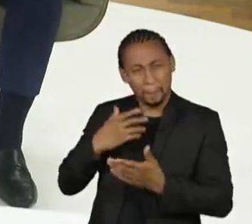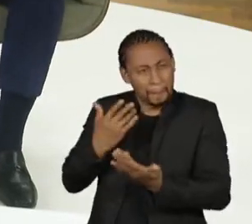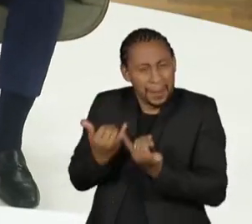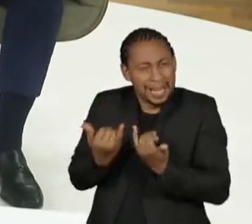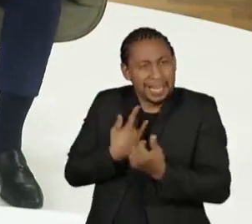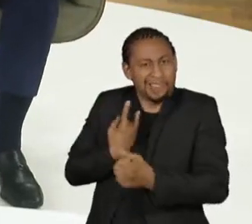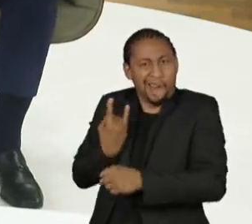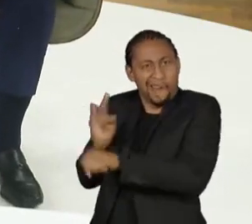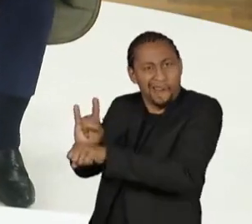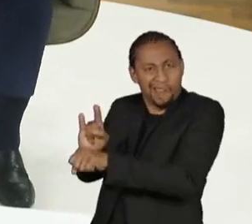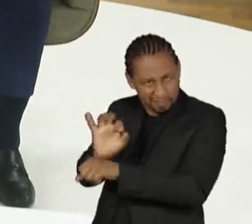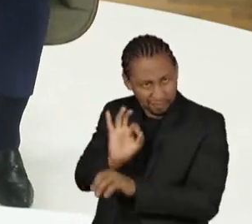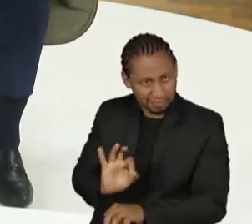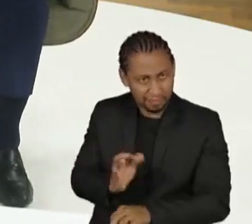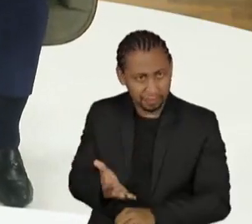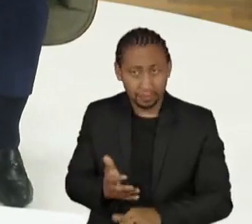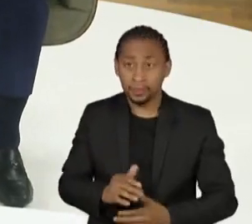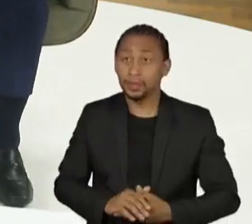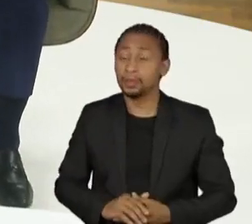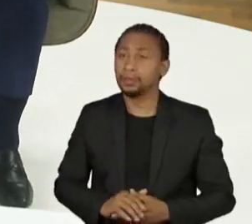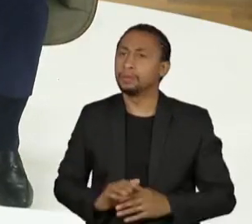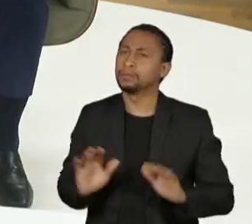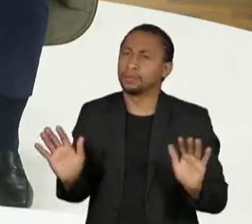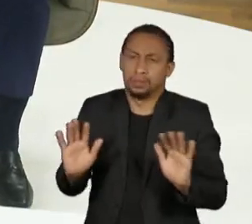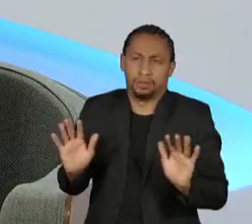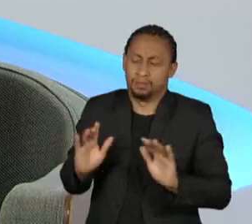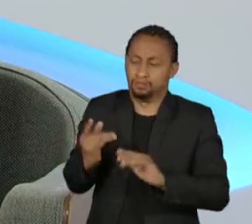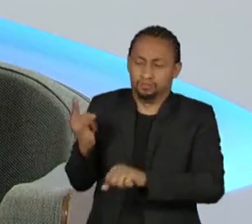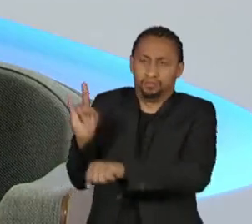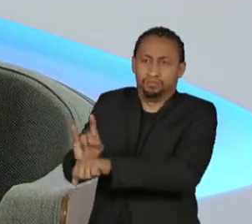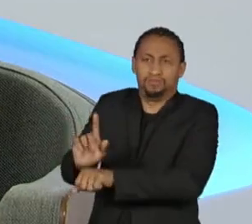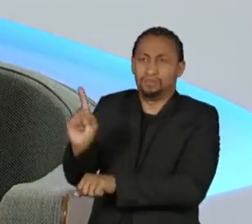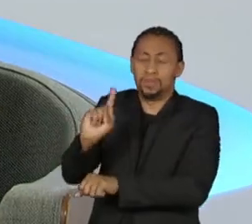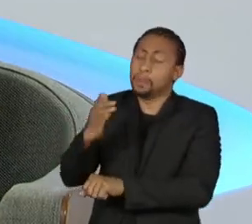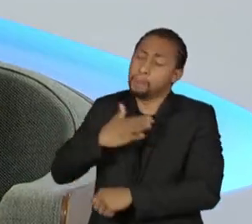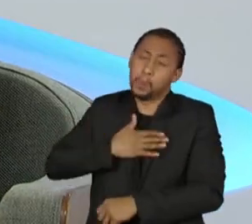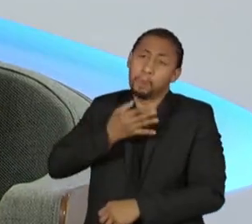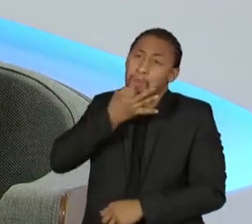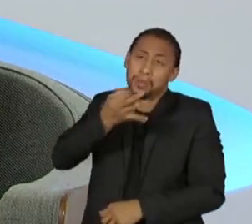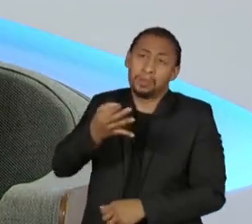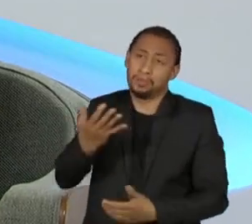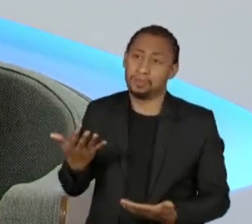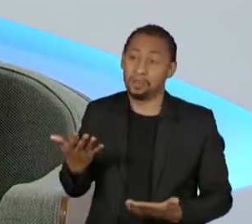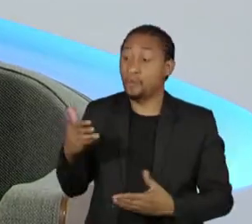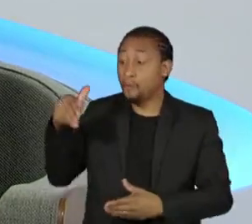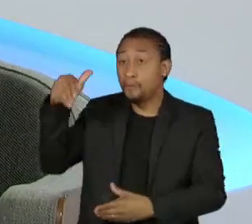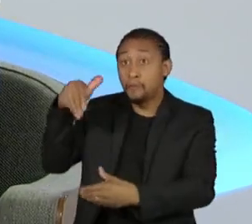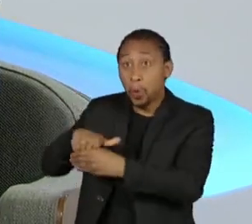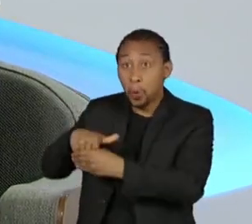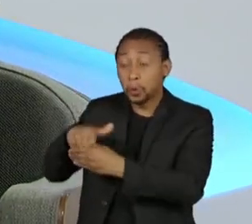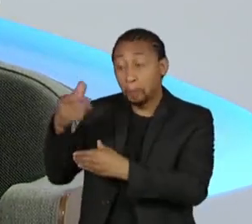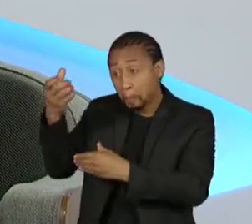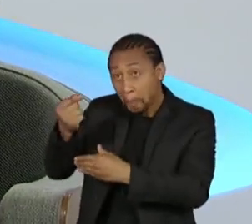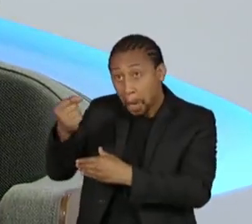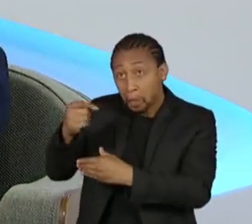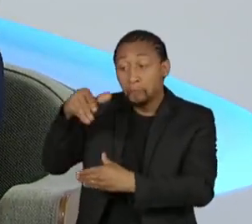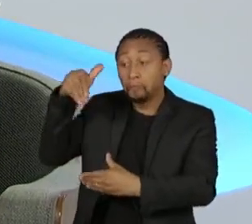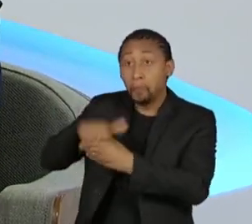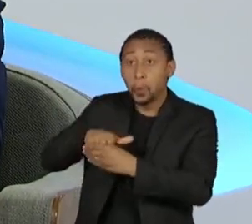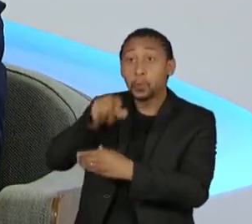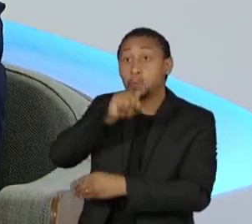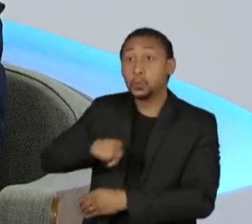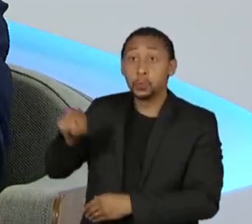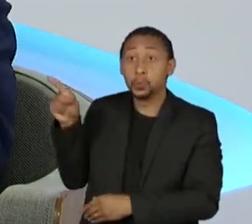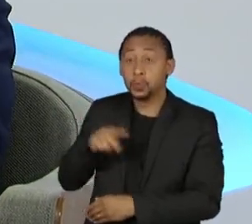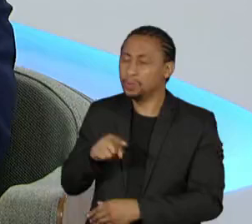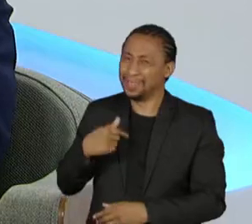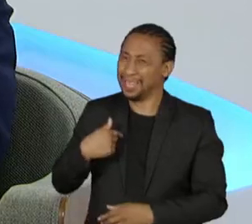espera. Eu diria o seguinte, eu fiquei com a minha coerência, eu sou contra o voto nulo, eu sou contra o voto branco, muita gente queria que eu declarasse